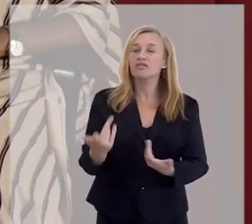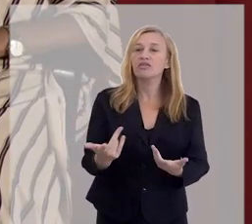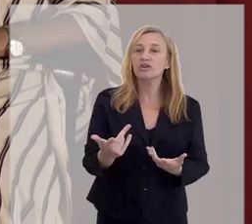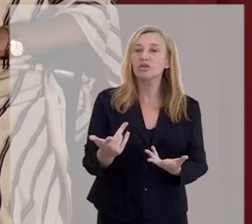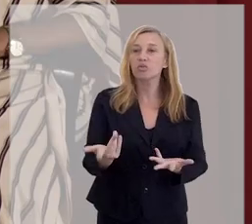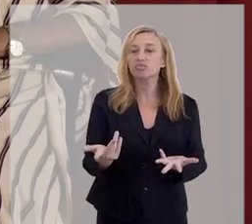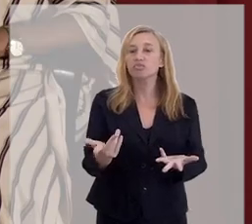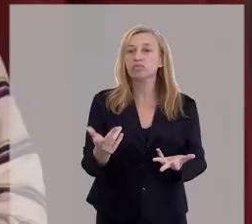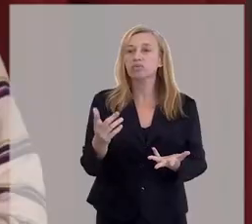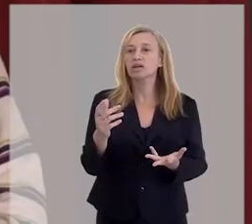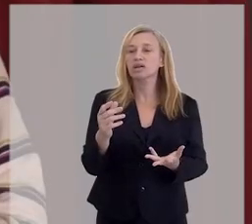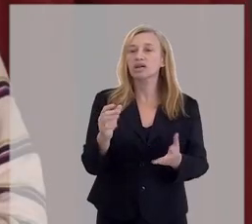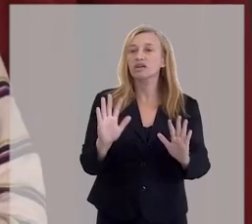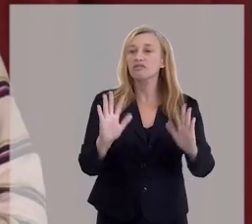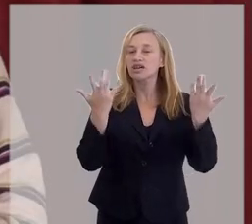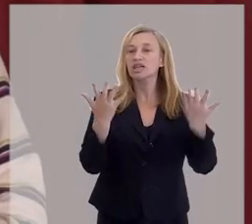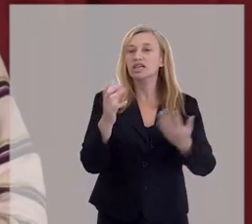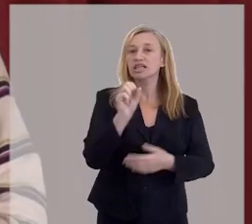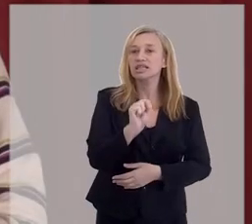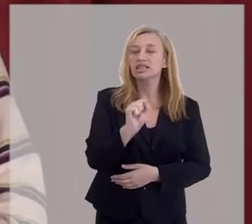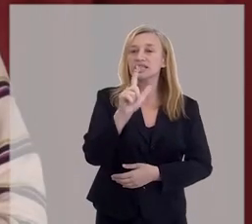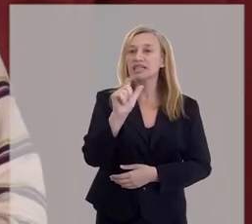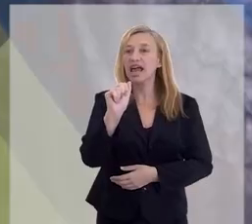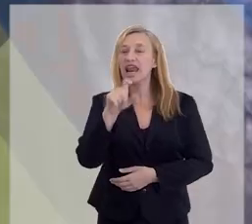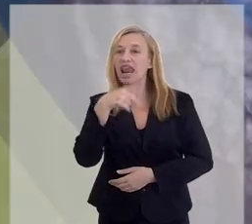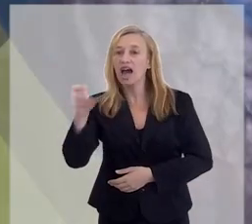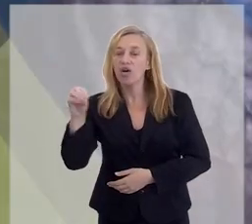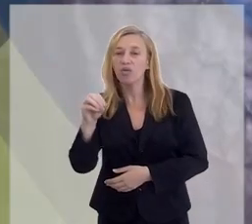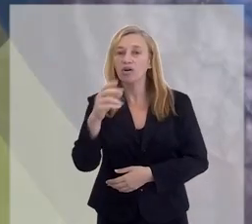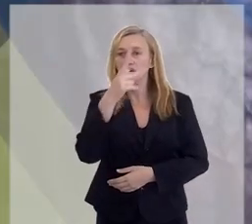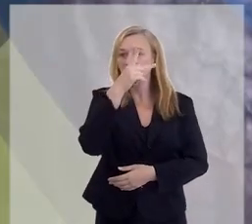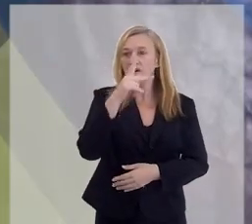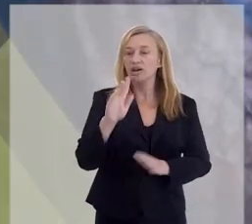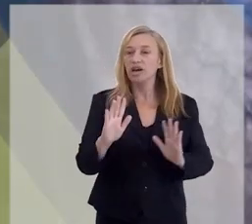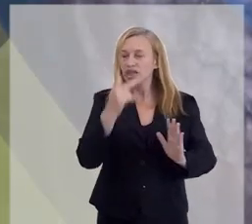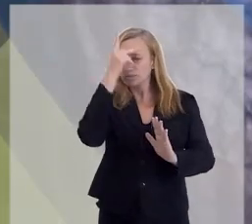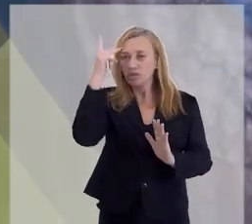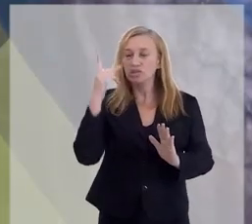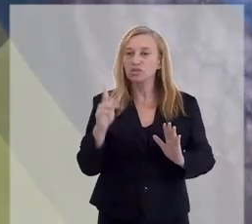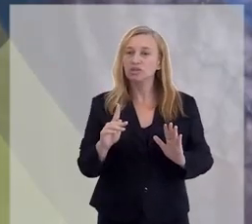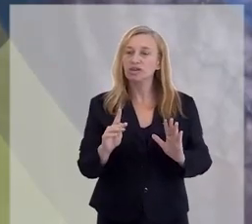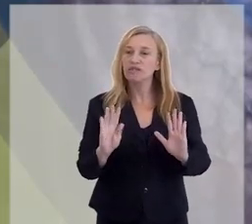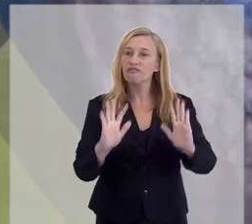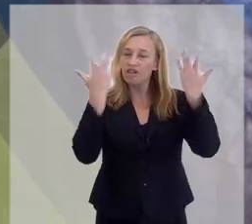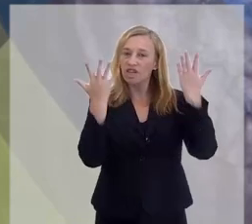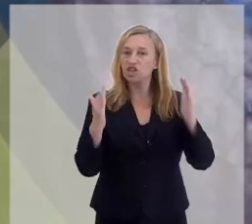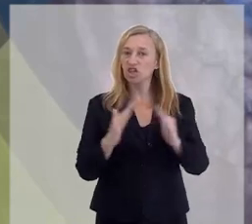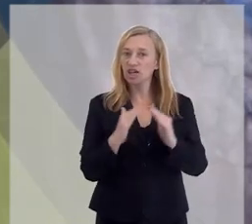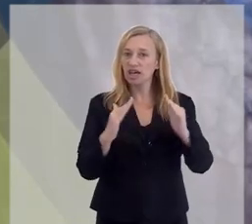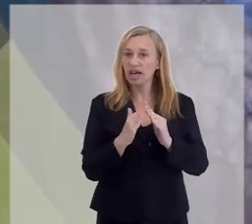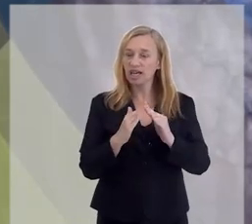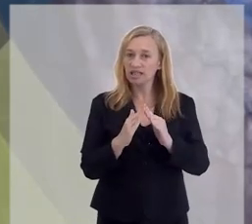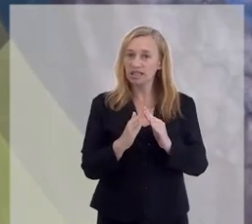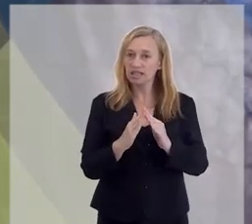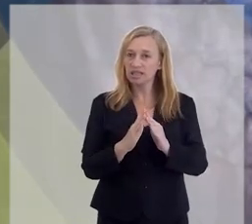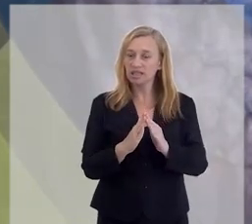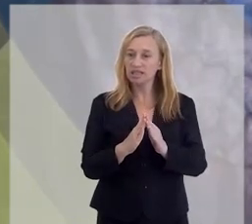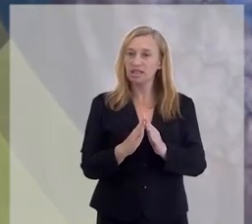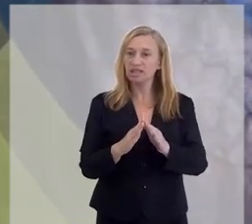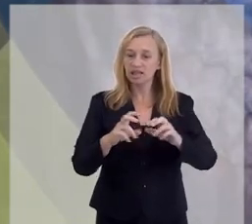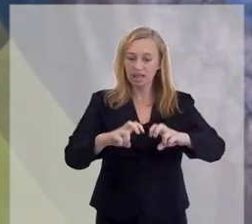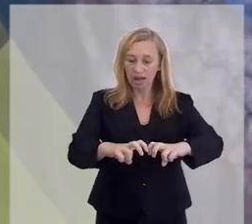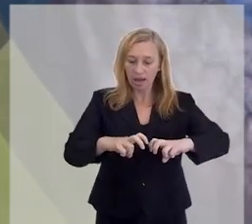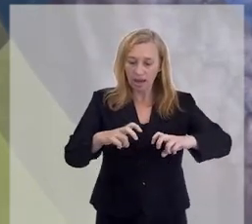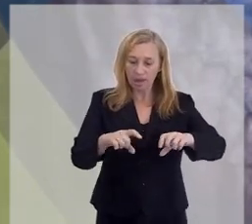atração de salão. As pessoas faziam a festa na sua casa e, no final, faziam na mesa a